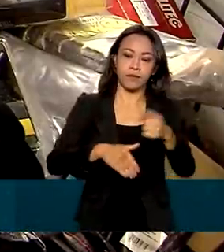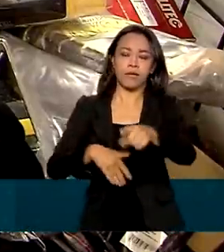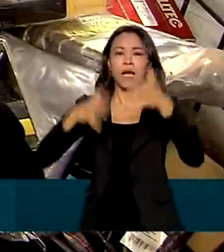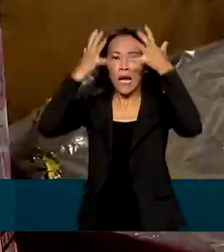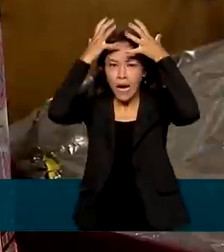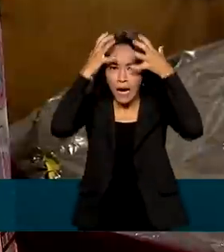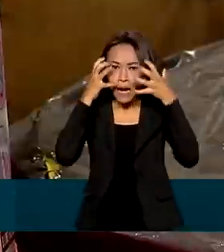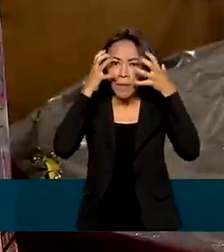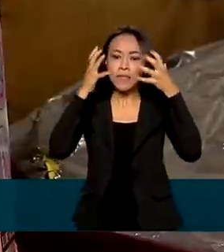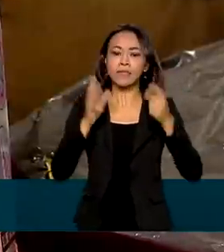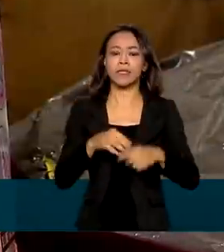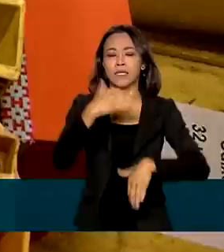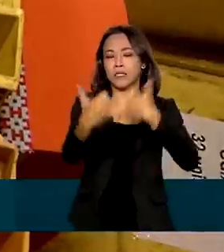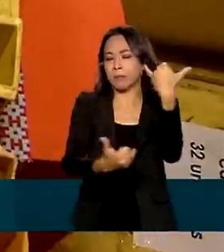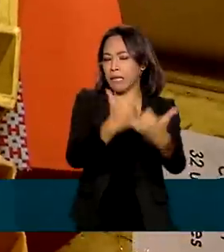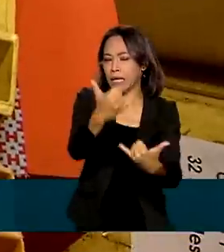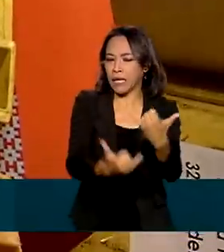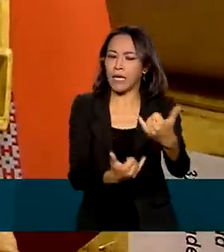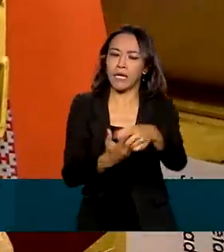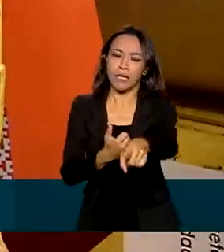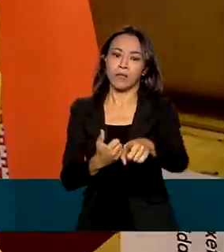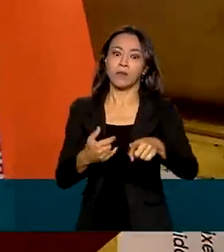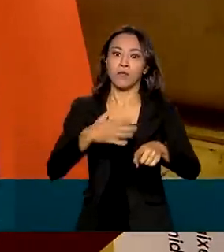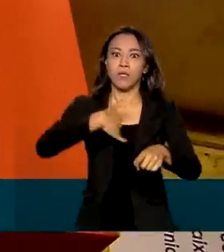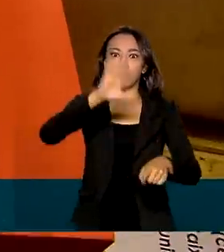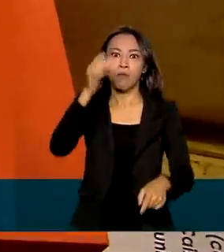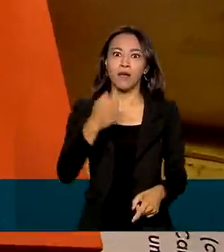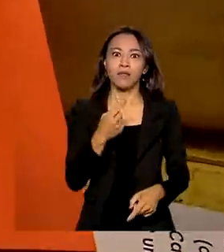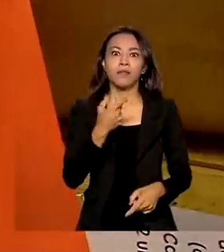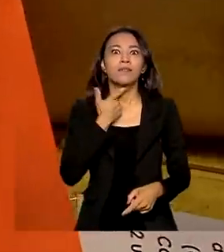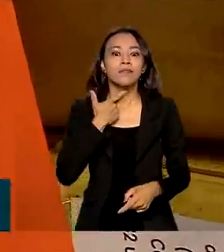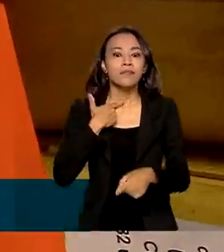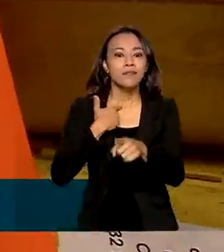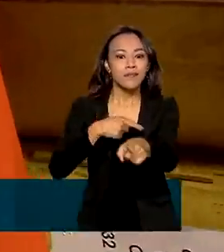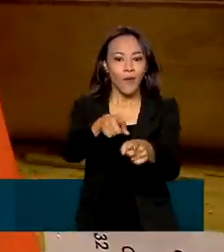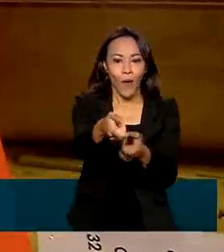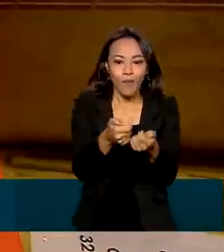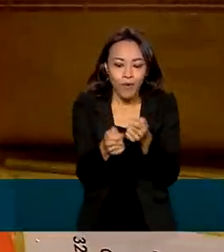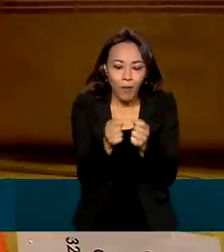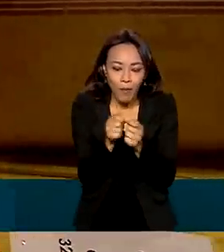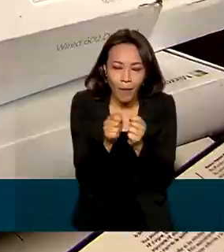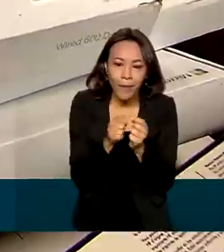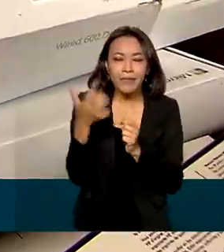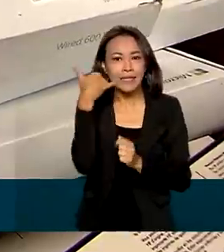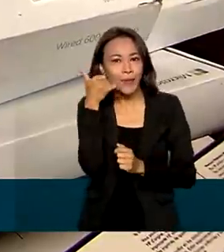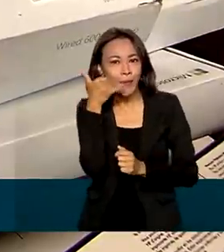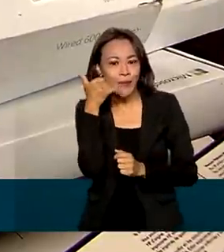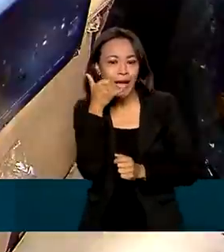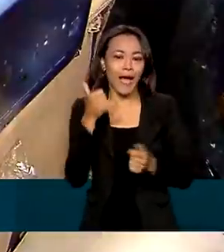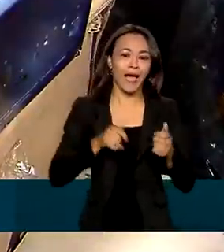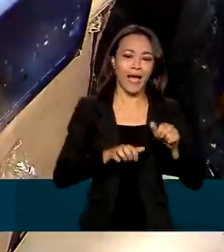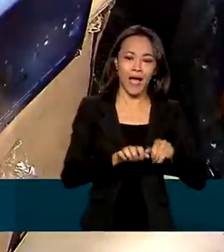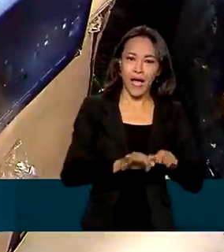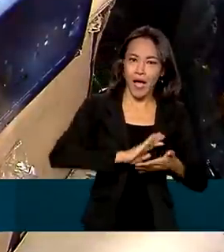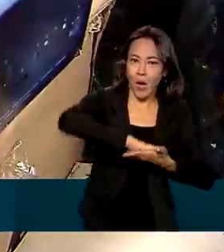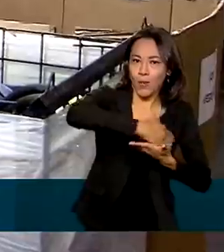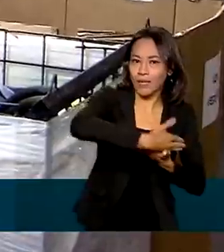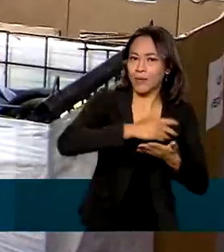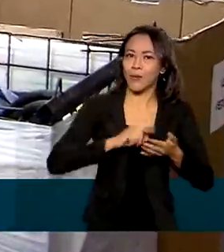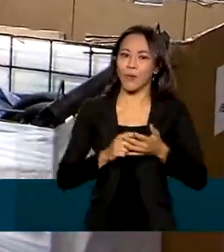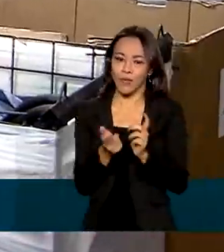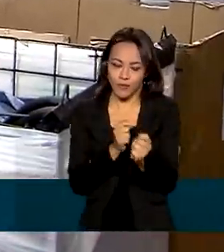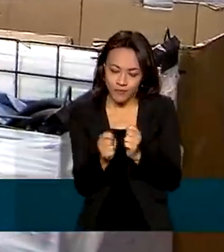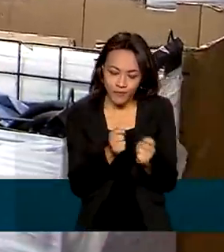capacetes, brinquedos e aqueles mais desejados, os eletrônicos, como celulares, computadores e videogames.